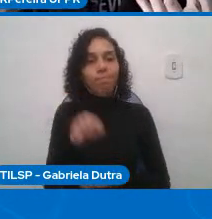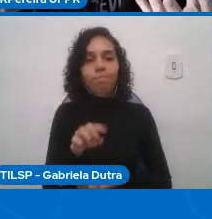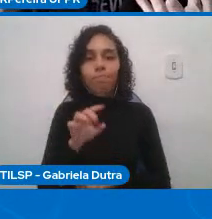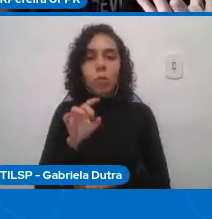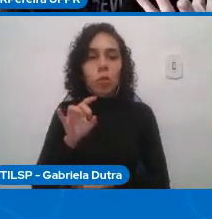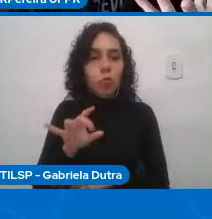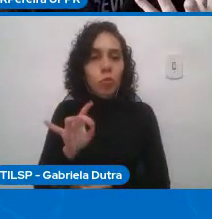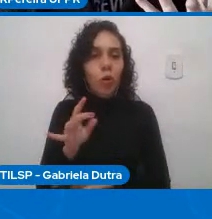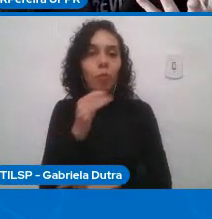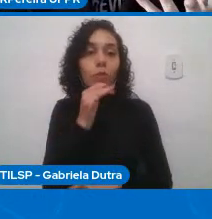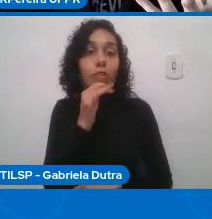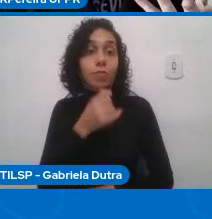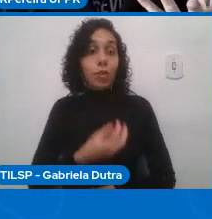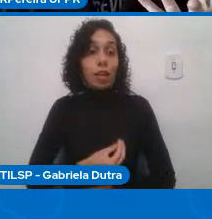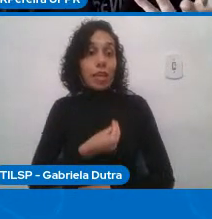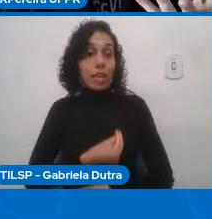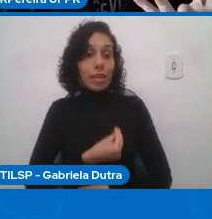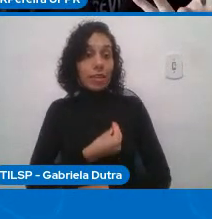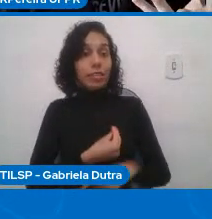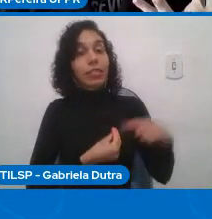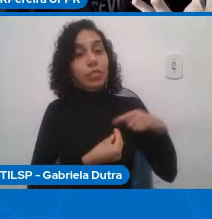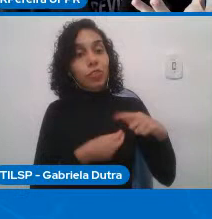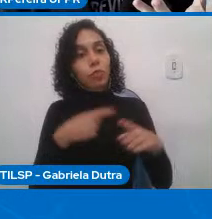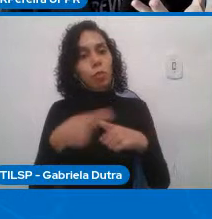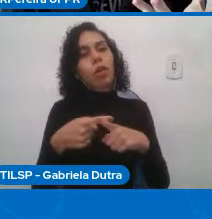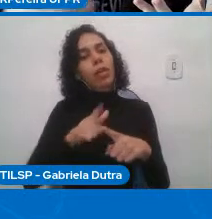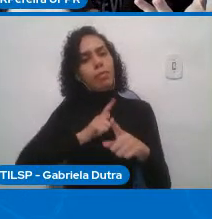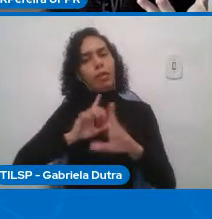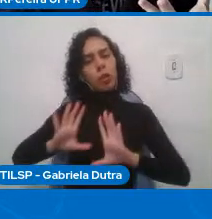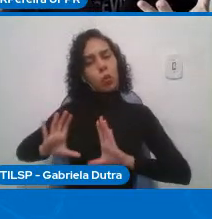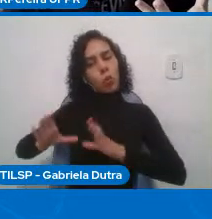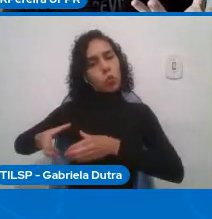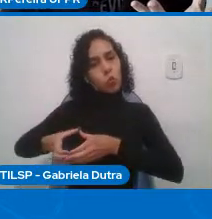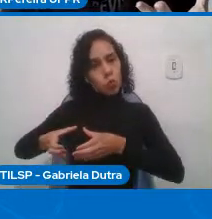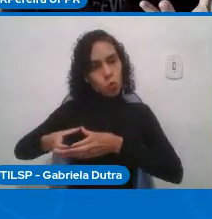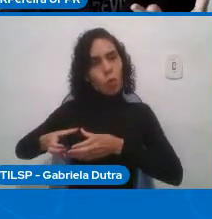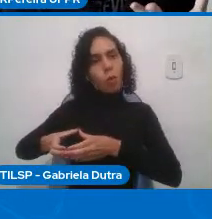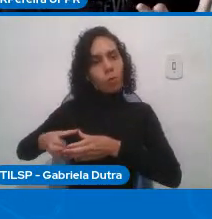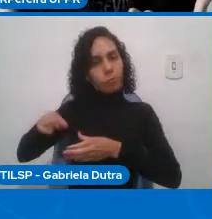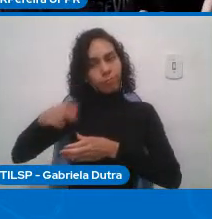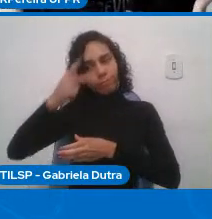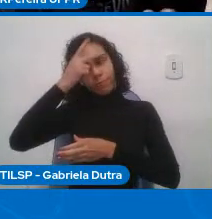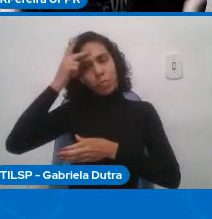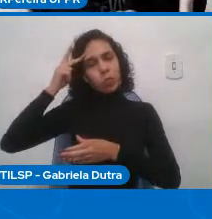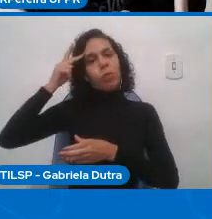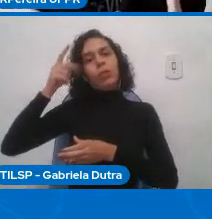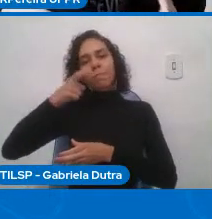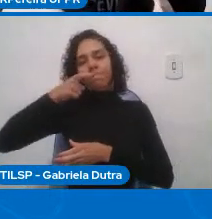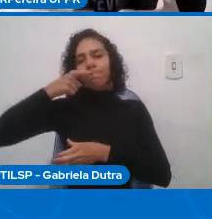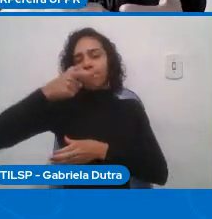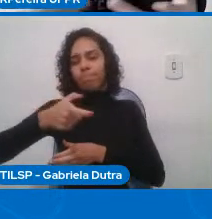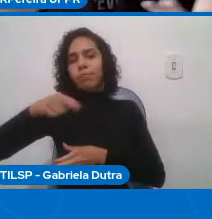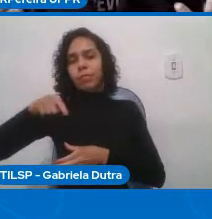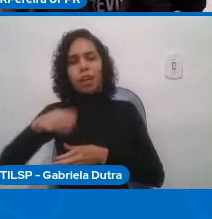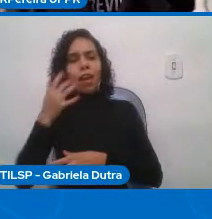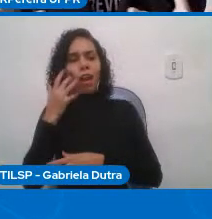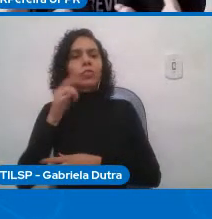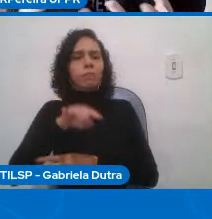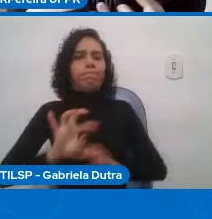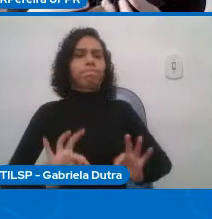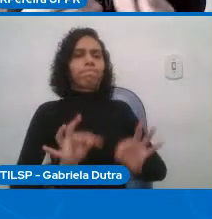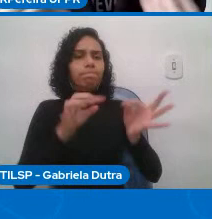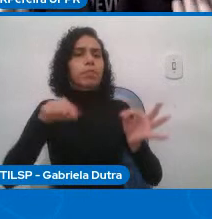tem alguém, algum grupo de partes interessadas que considera isso importante, que dá sentido a isso. Sem uma